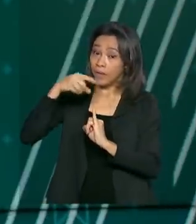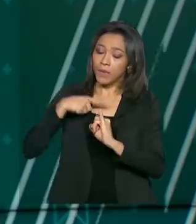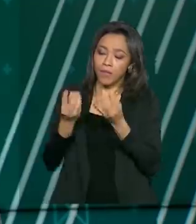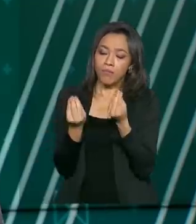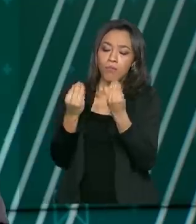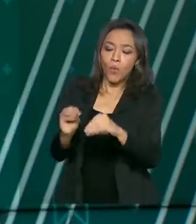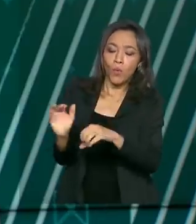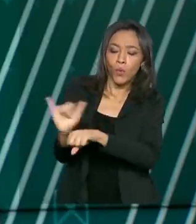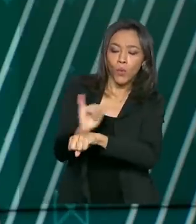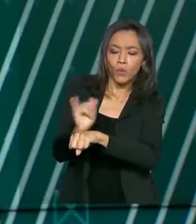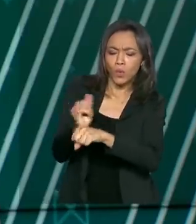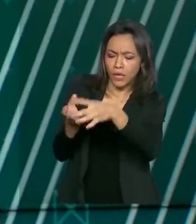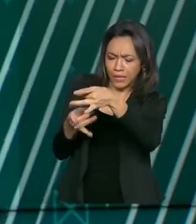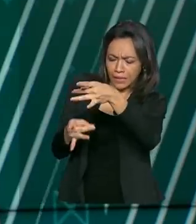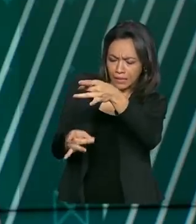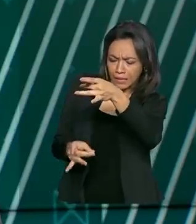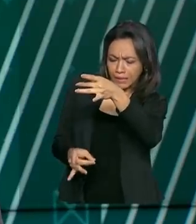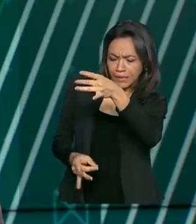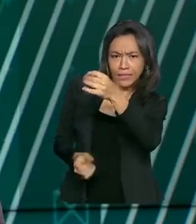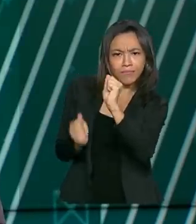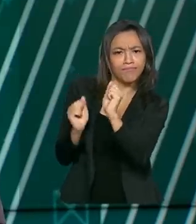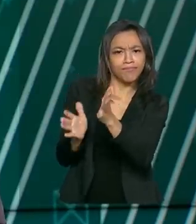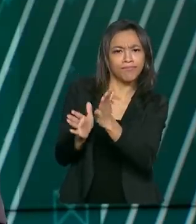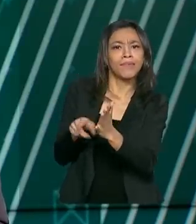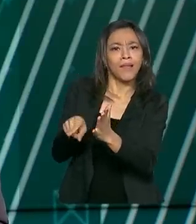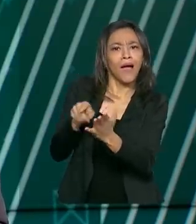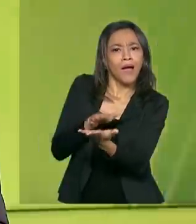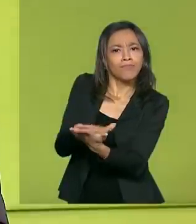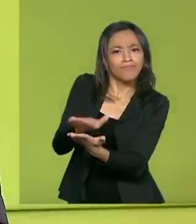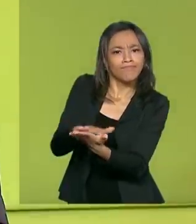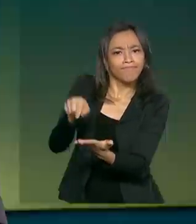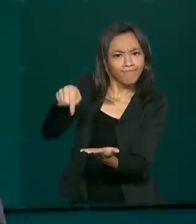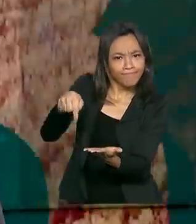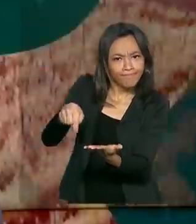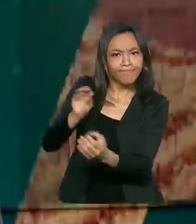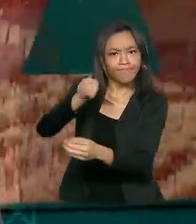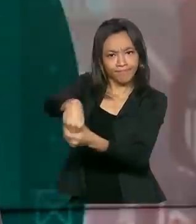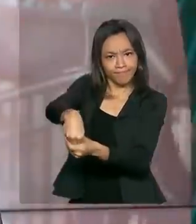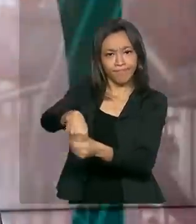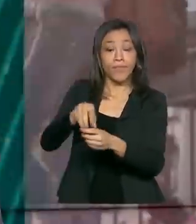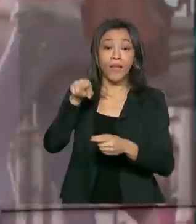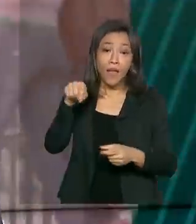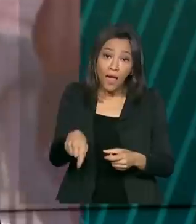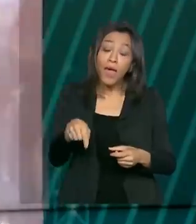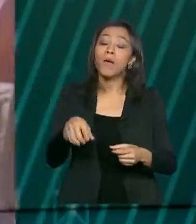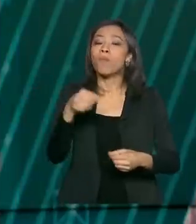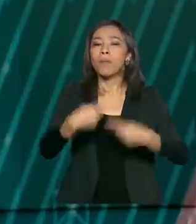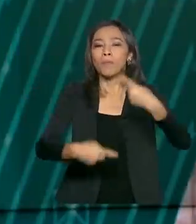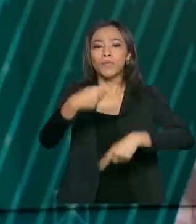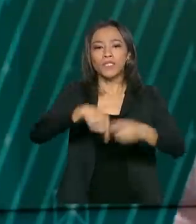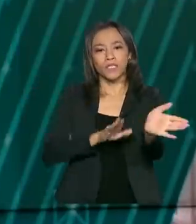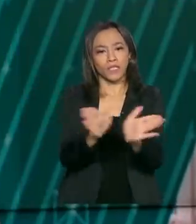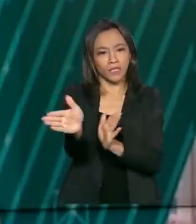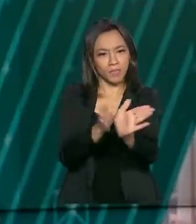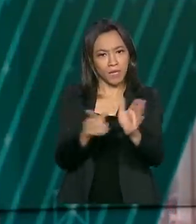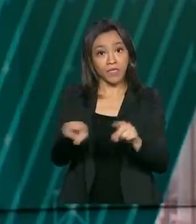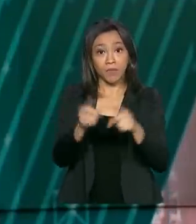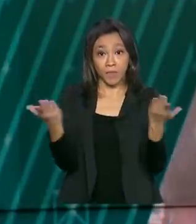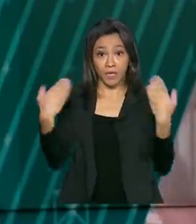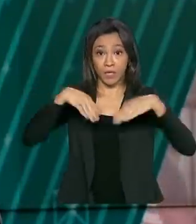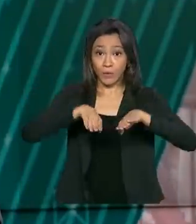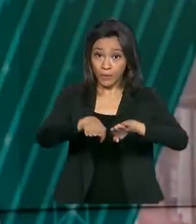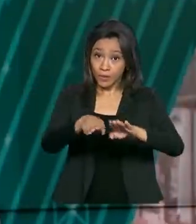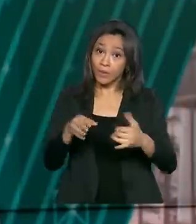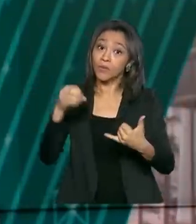YouTube todo o conteúdo do edital do Enem impresso. A iniciativa faz parte da política de acessibilidade e inclusão do